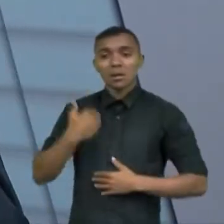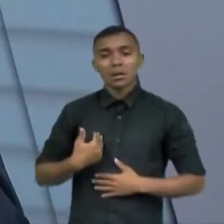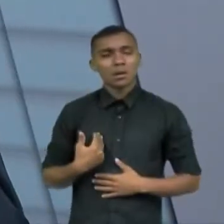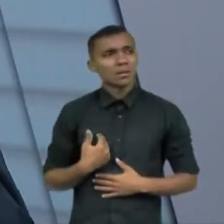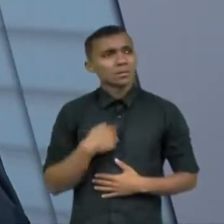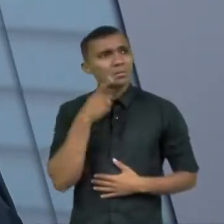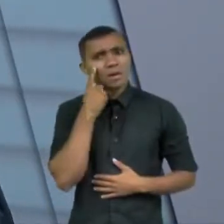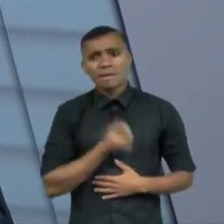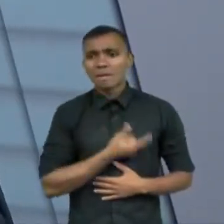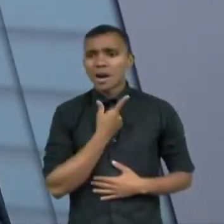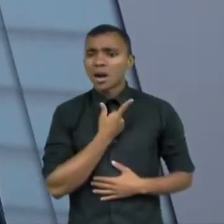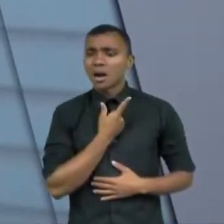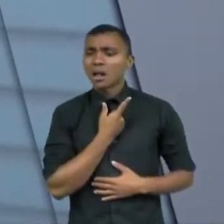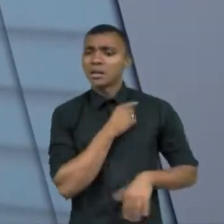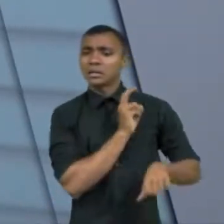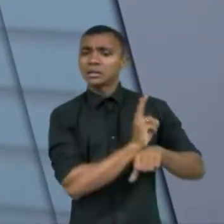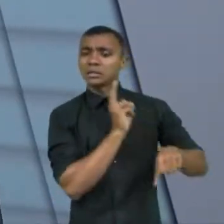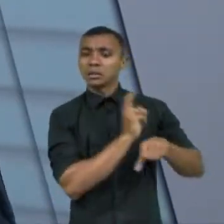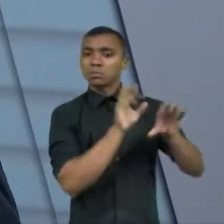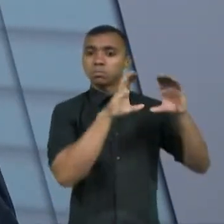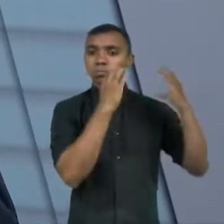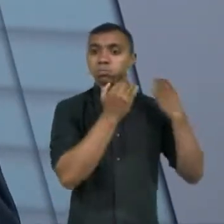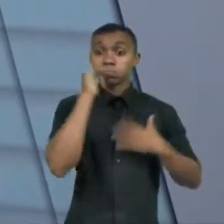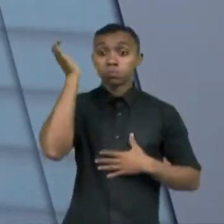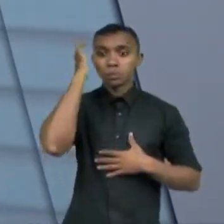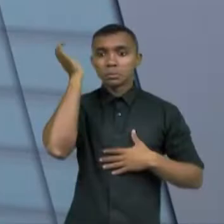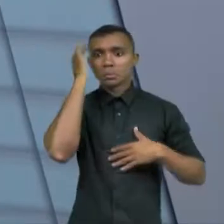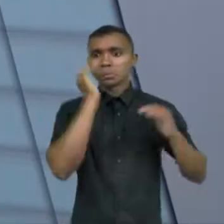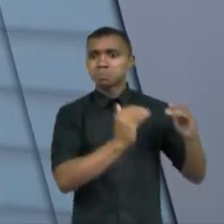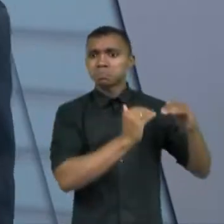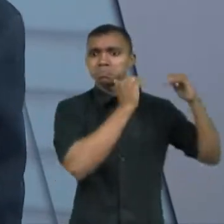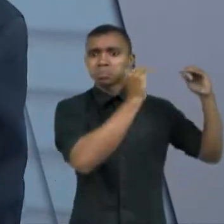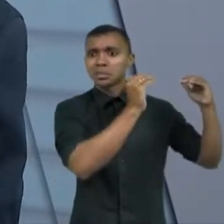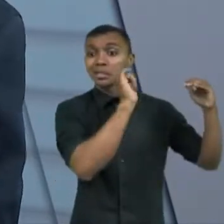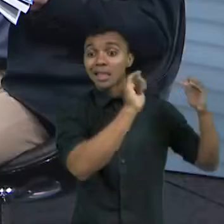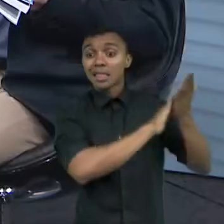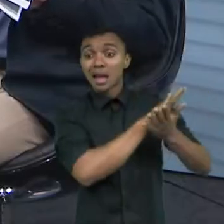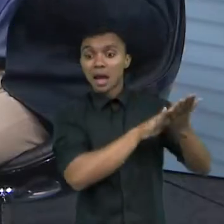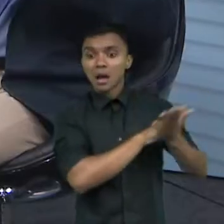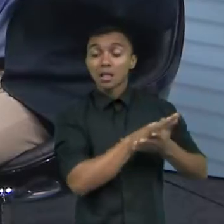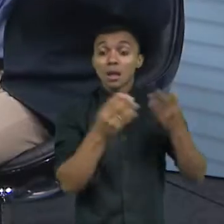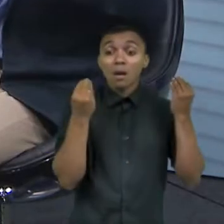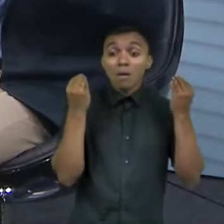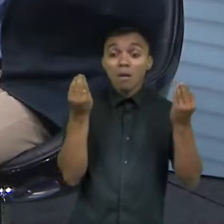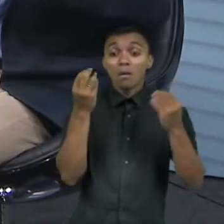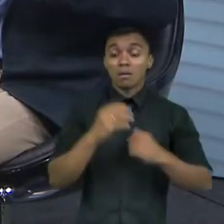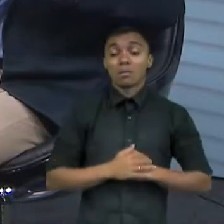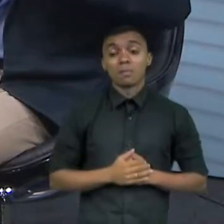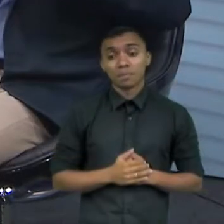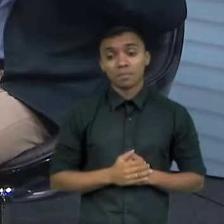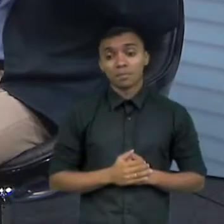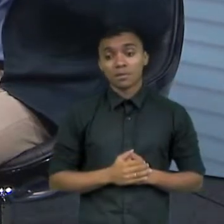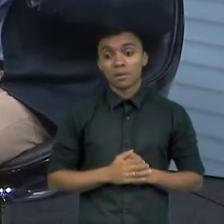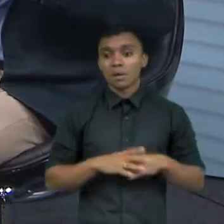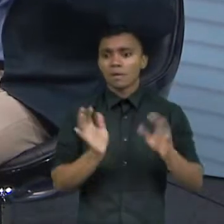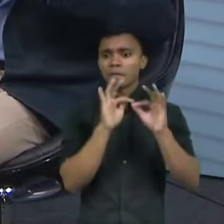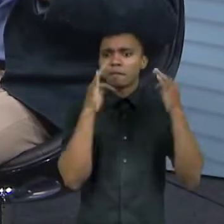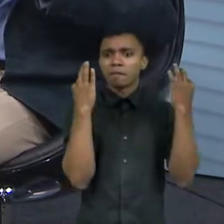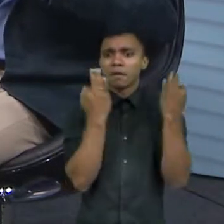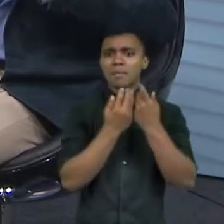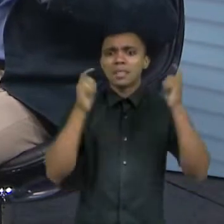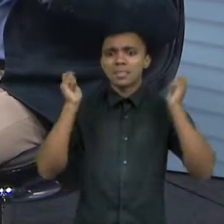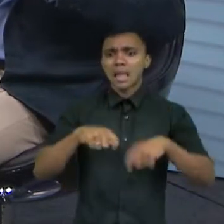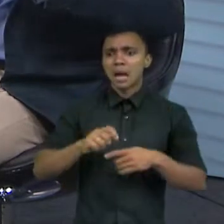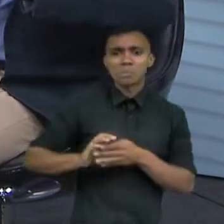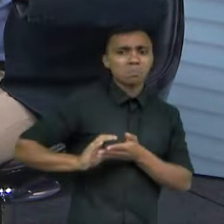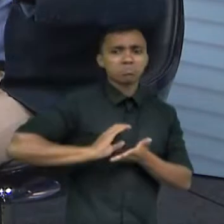IPRED é um oásis para essas crianças porque eu imagino se não existisse o IPRED aquelas famílias não tem a menor condição